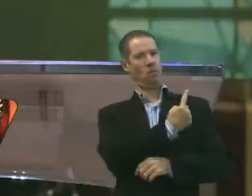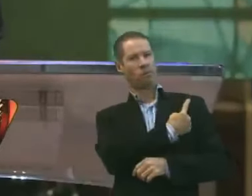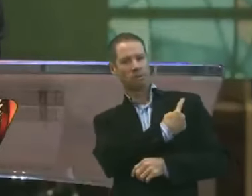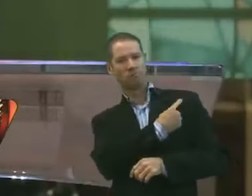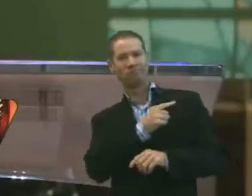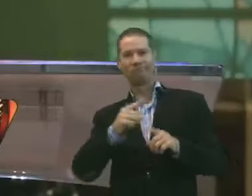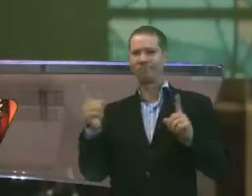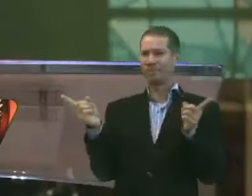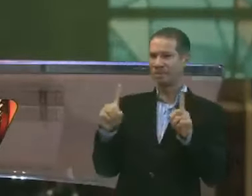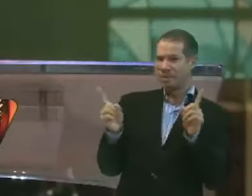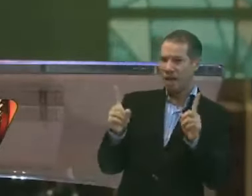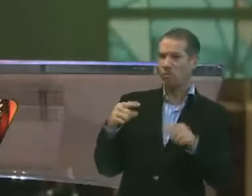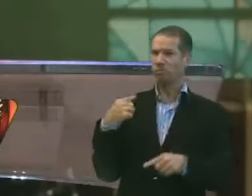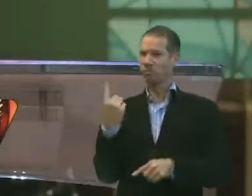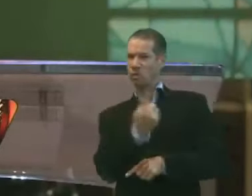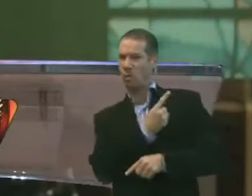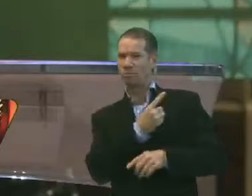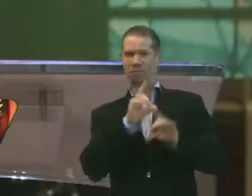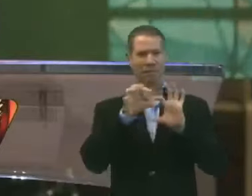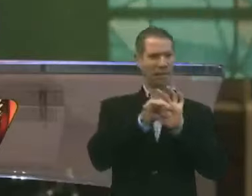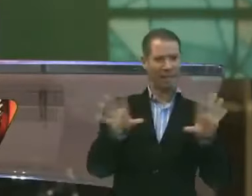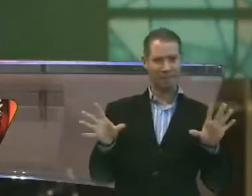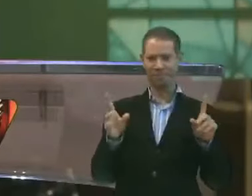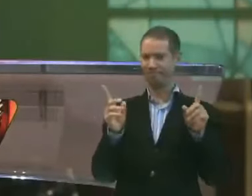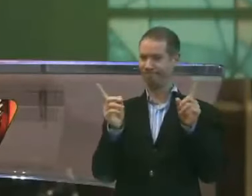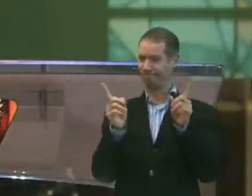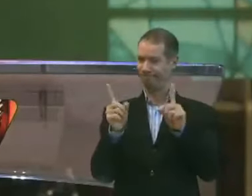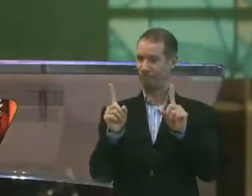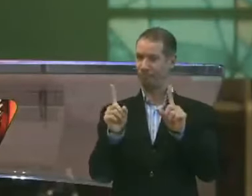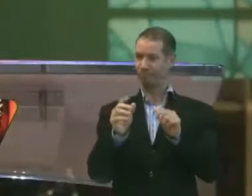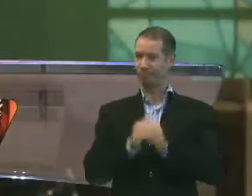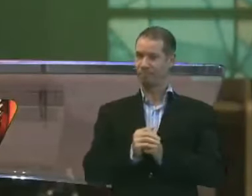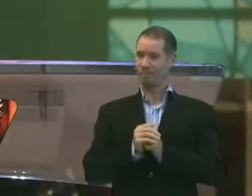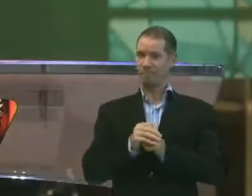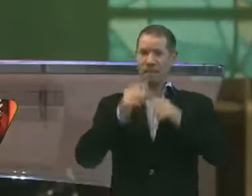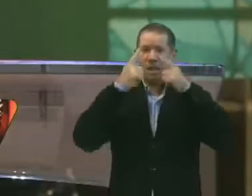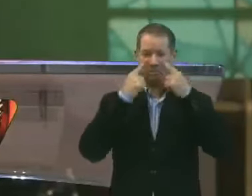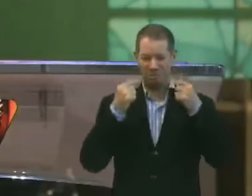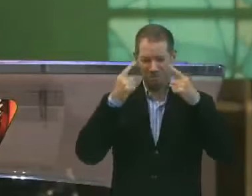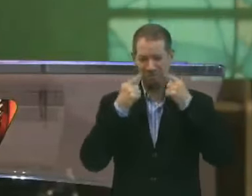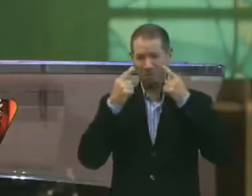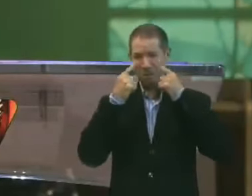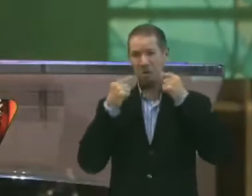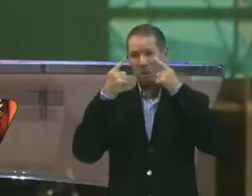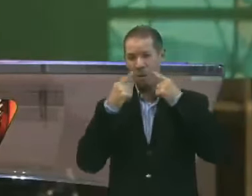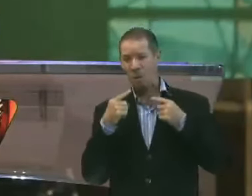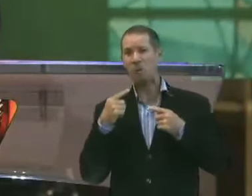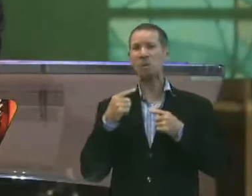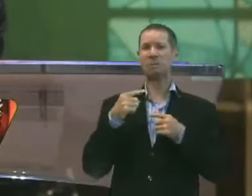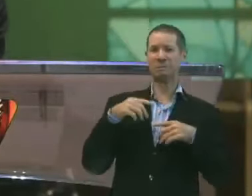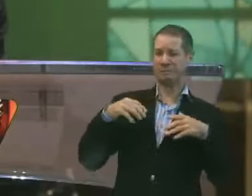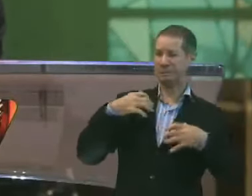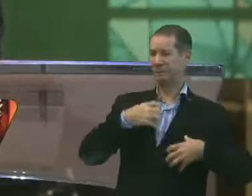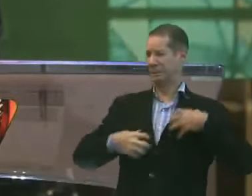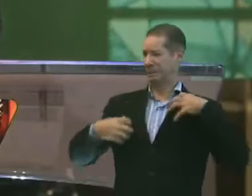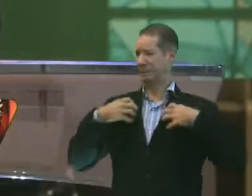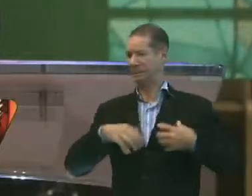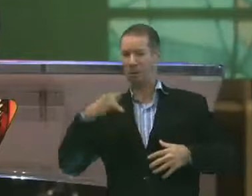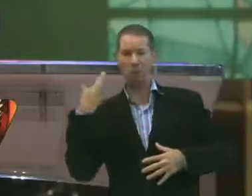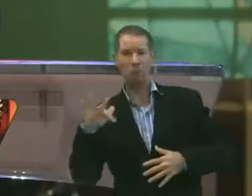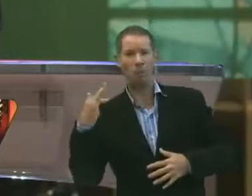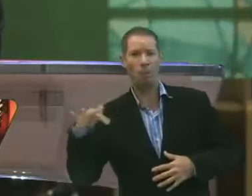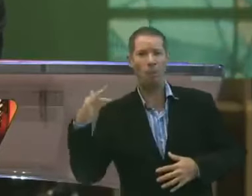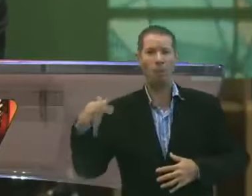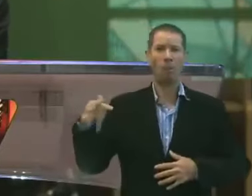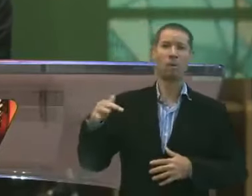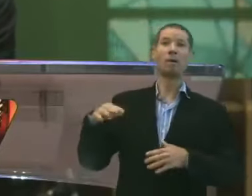não estamos aquém disso tudo. Esse choro, esse lamento, essa dor,